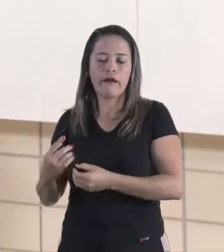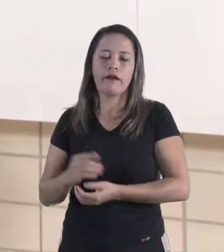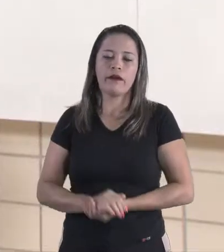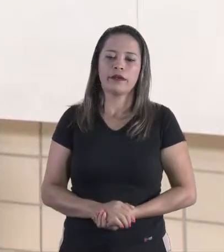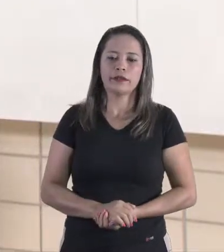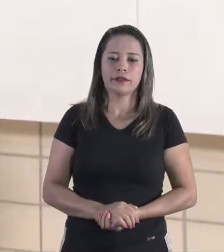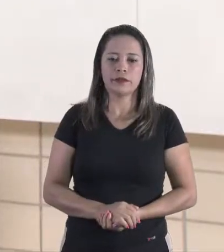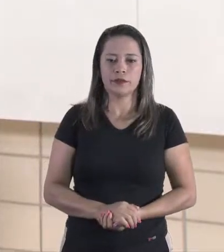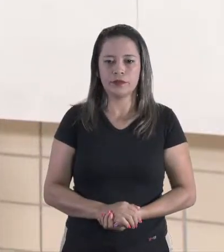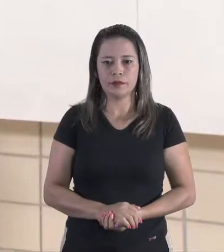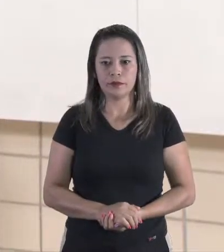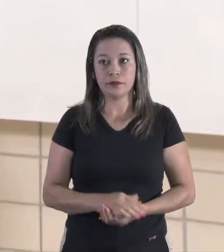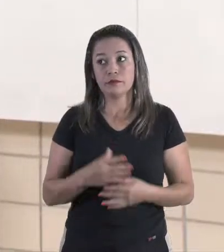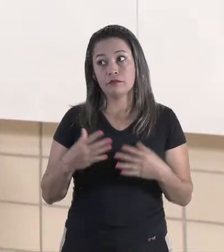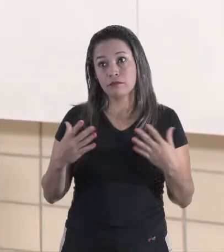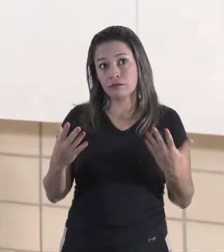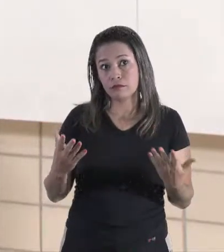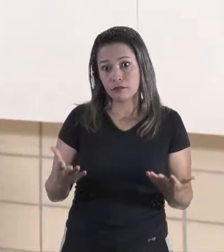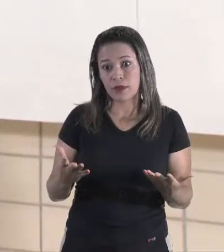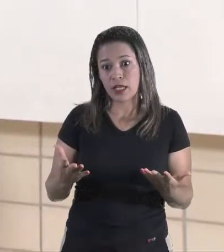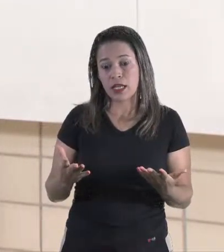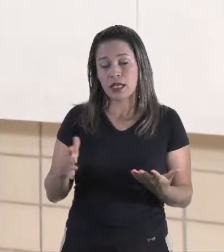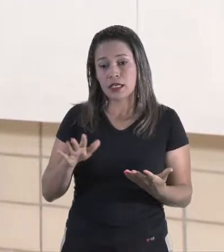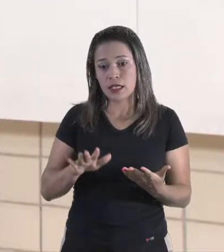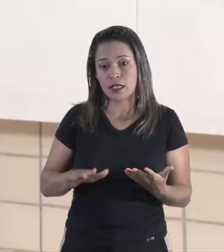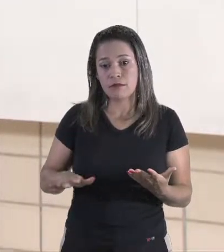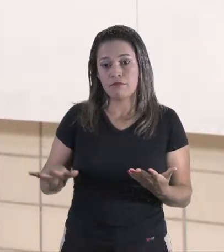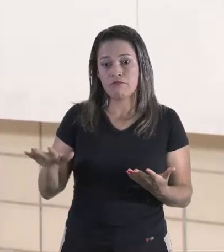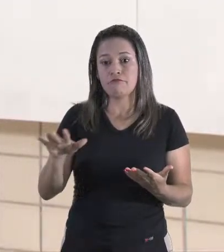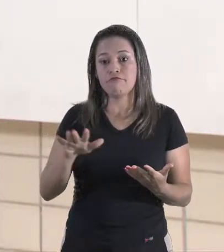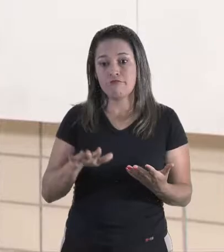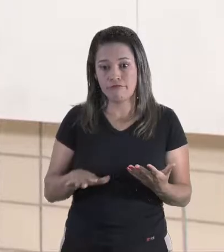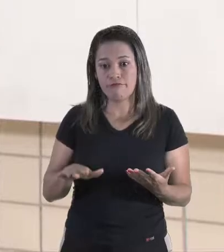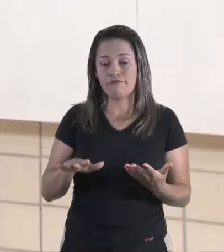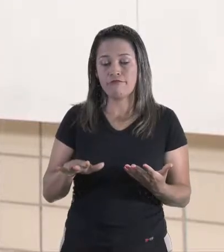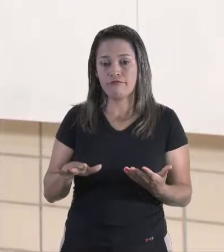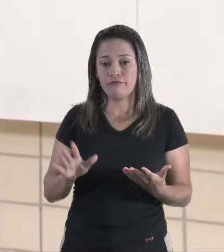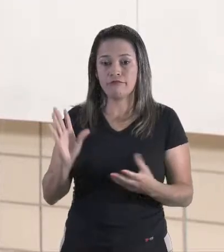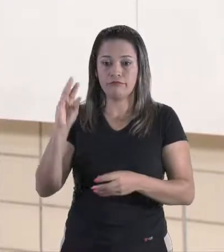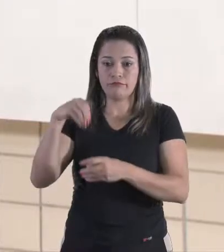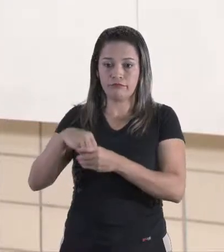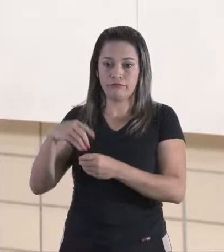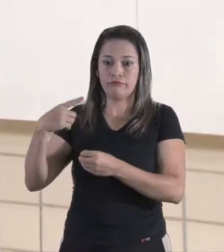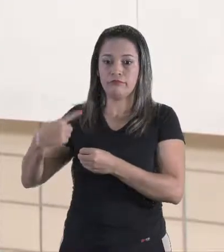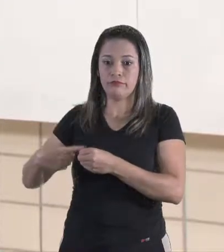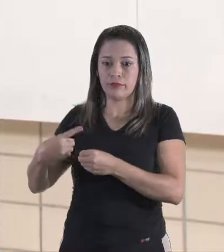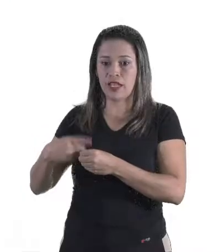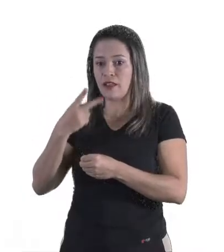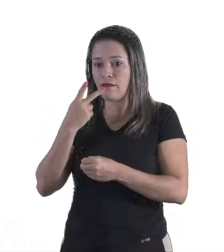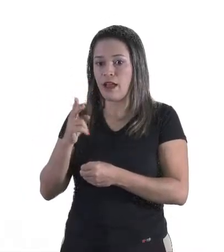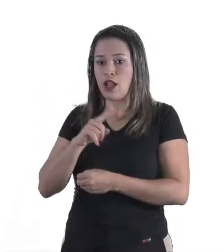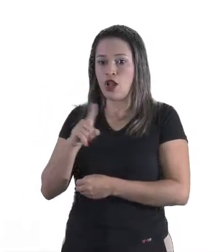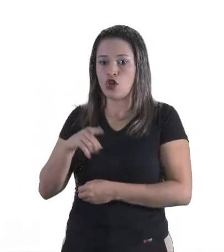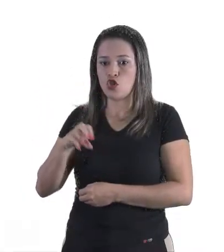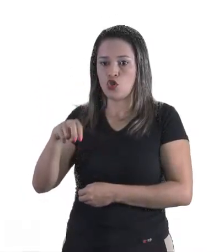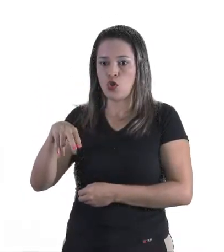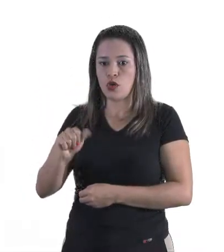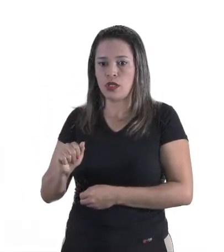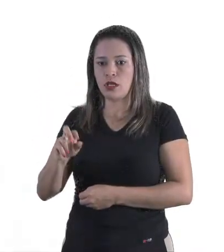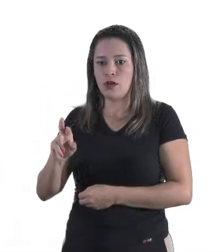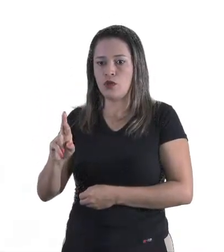E, isso daí, essa parte, tá? Que faz parte da cidade, nós chamamos de zona urbana.